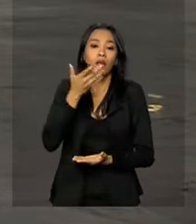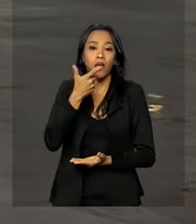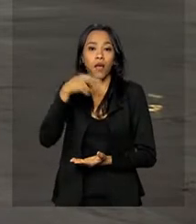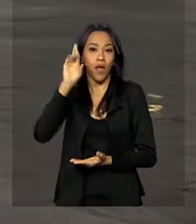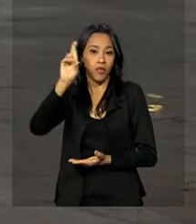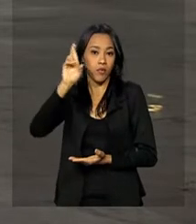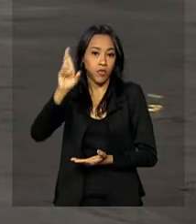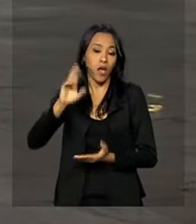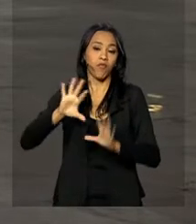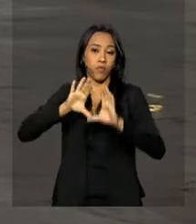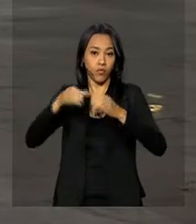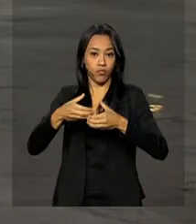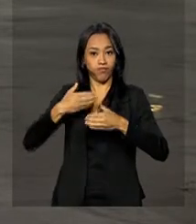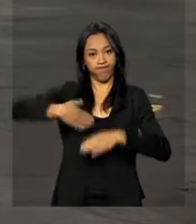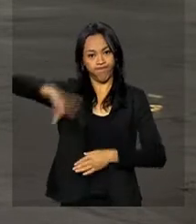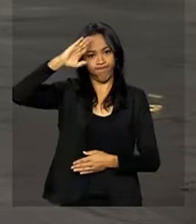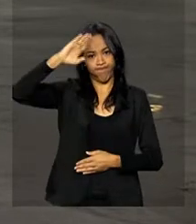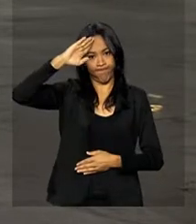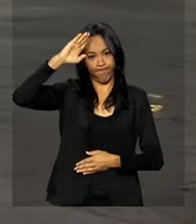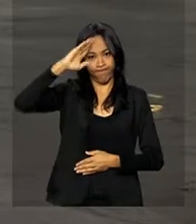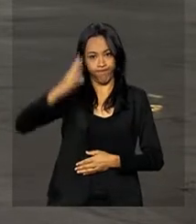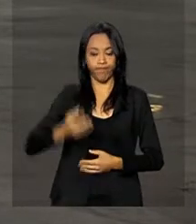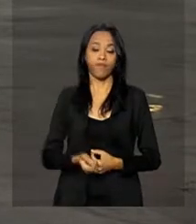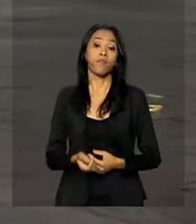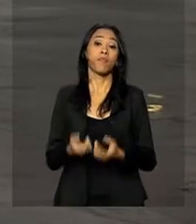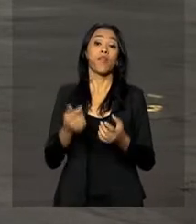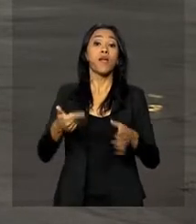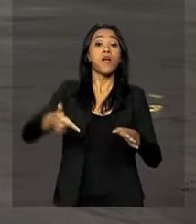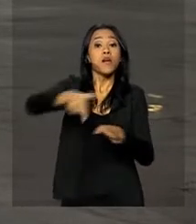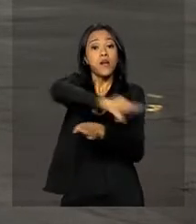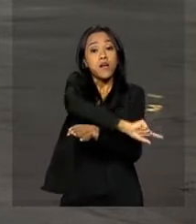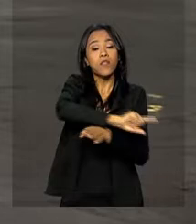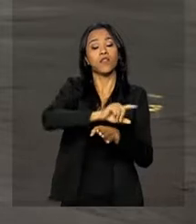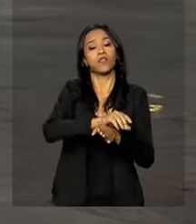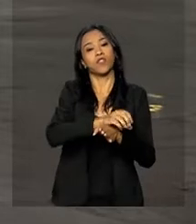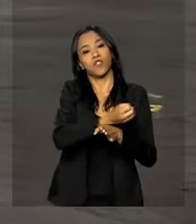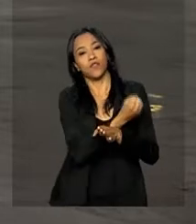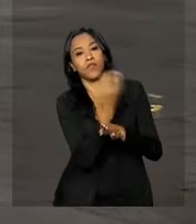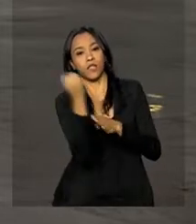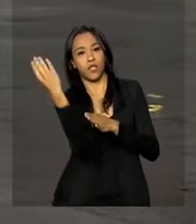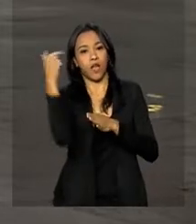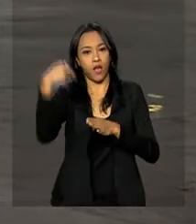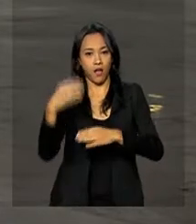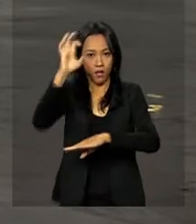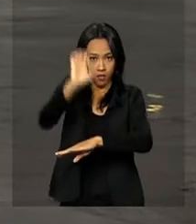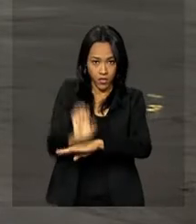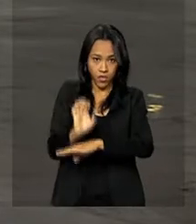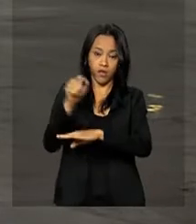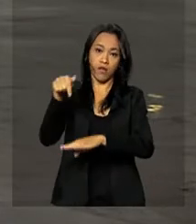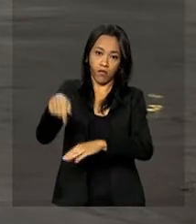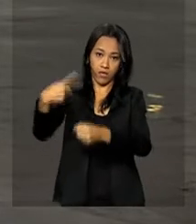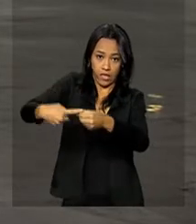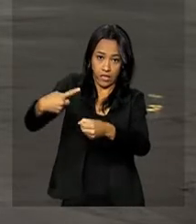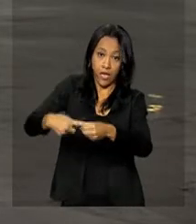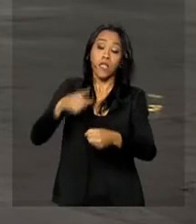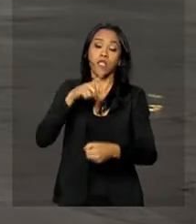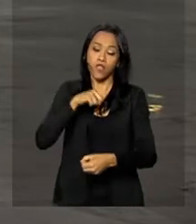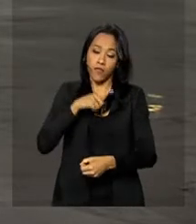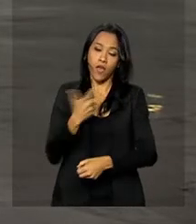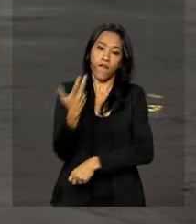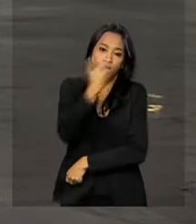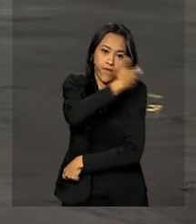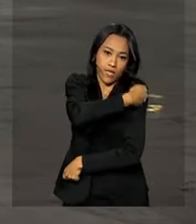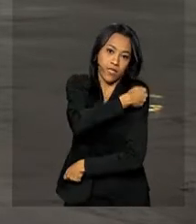das forças armadas. Antes de embarcar para Canoas, os imigrantes venezuelanos receberam vacina,